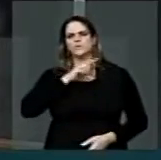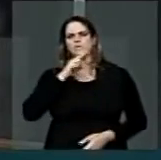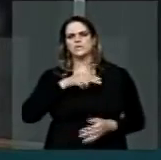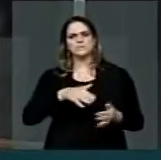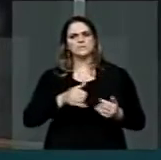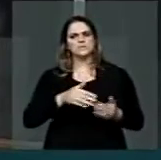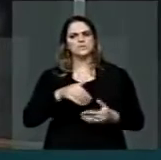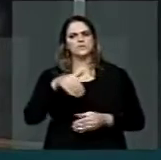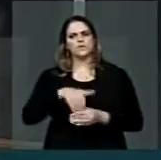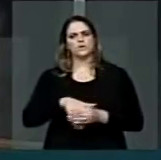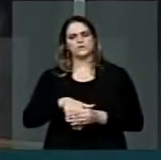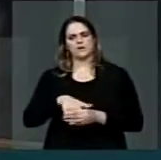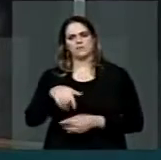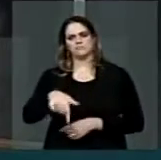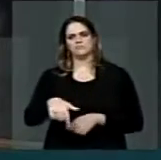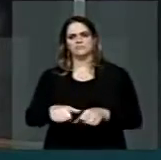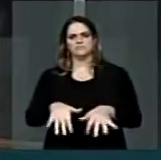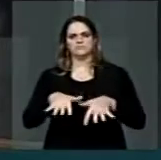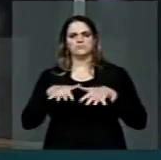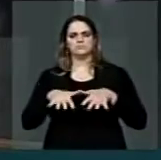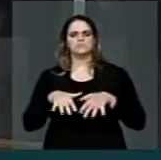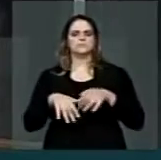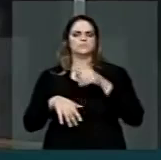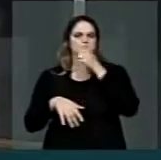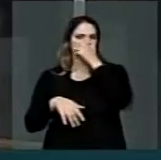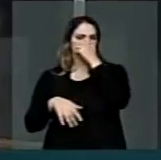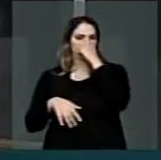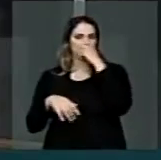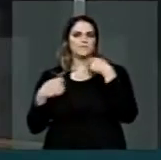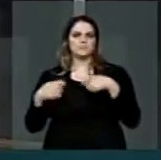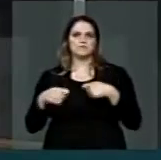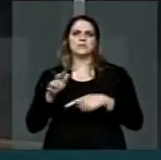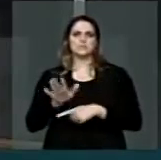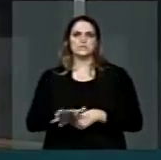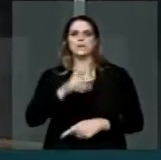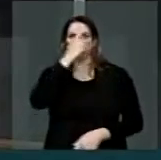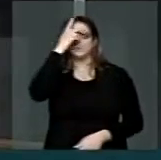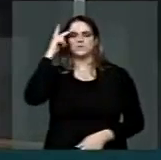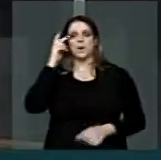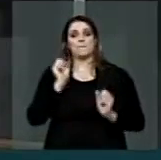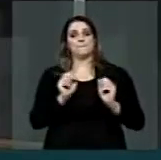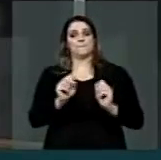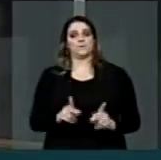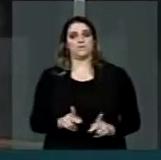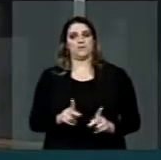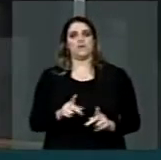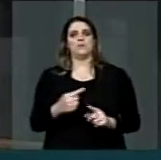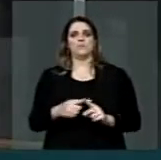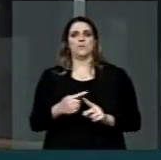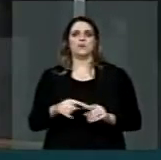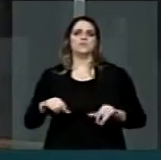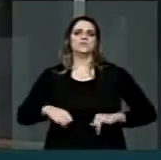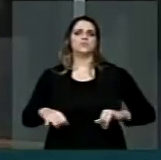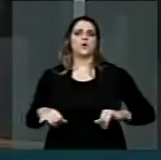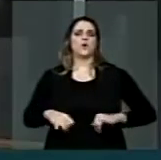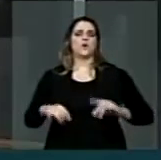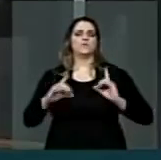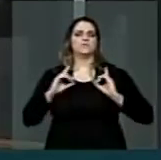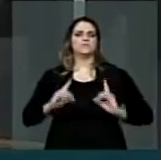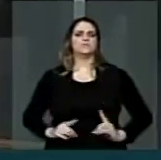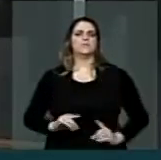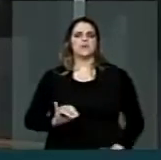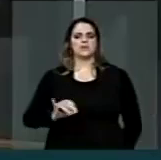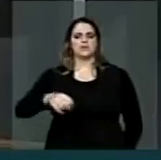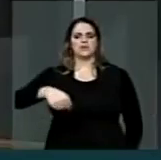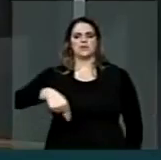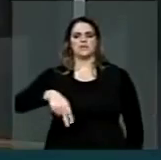plenário para votarmos e atender aqueles que, além de estar aposentados, ainda tem o sofrimento de estar aposentado por